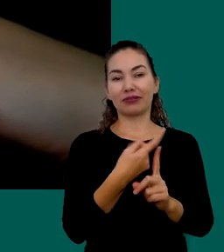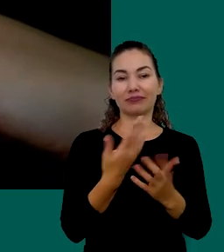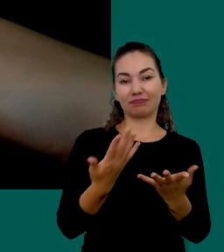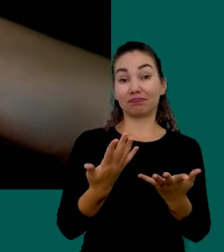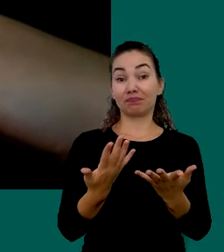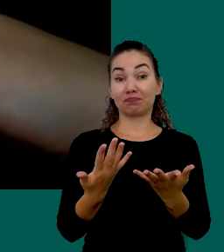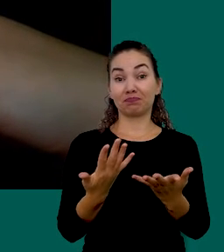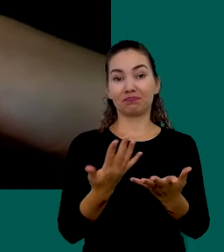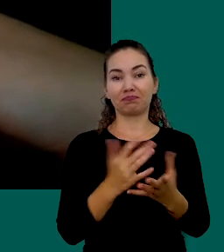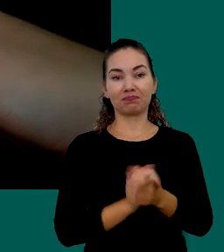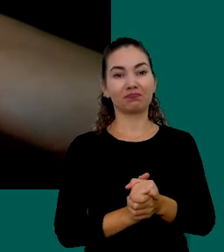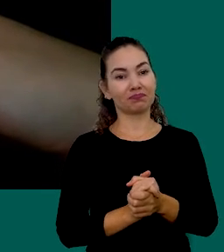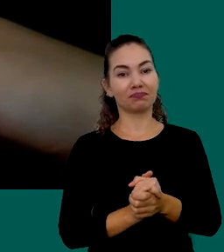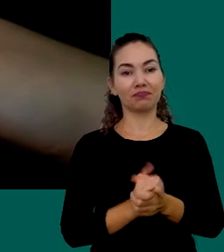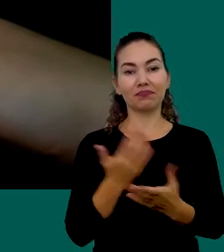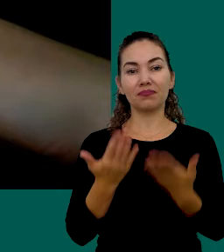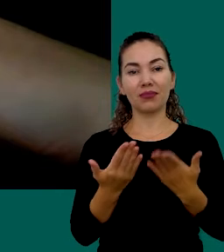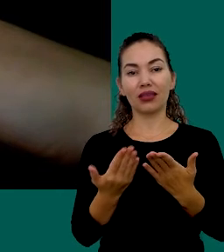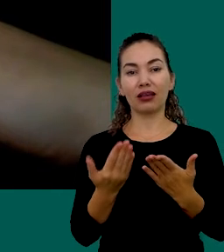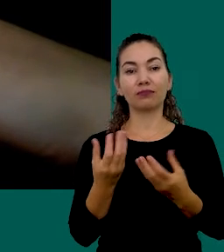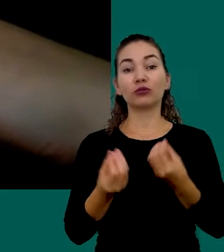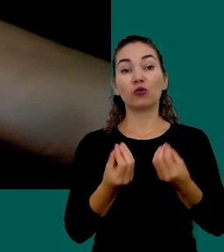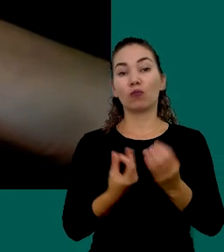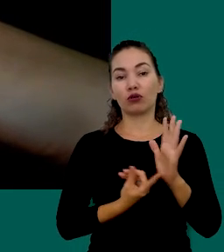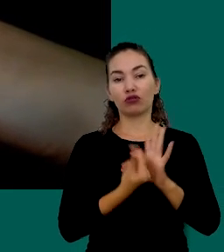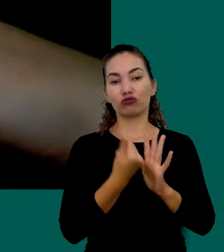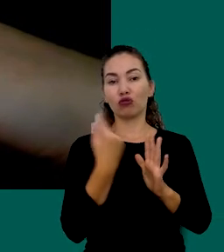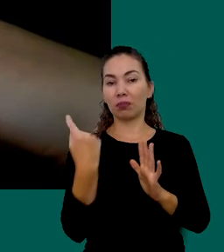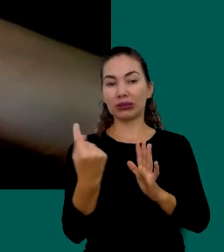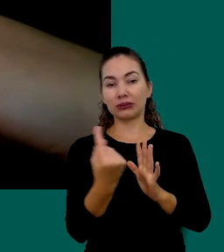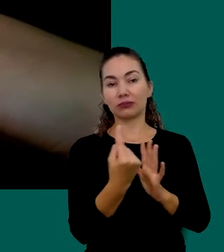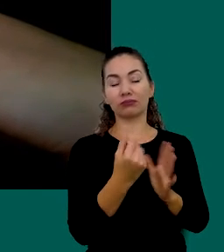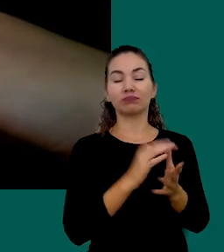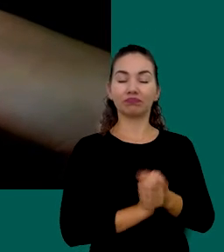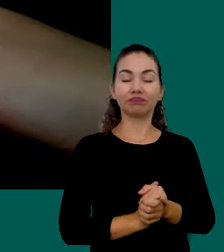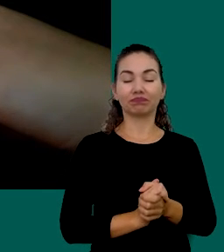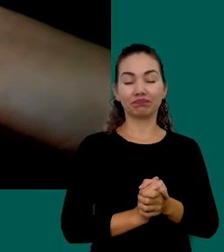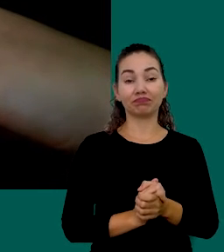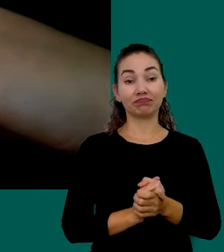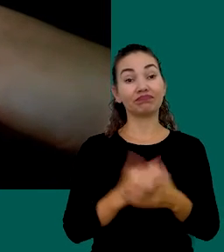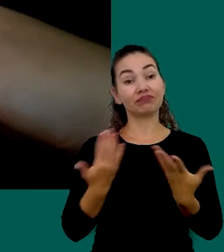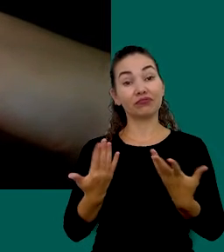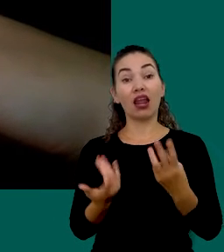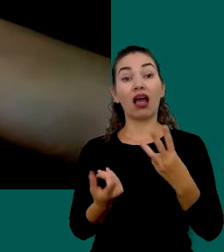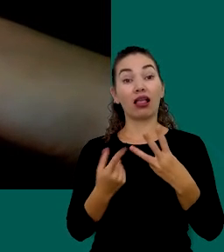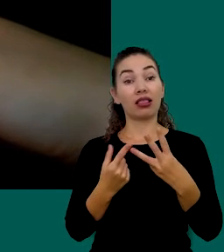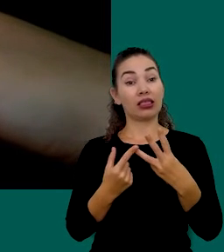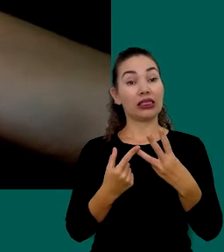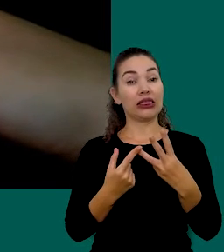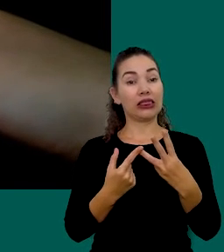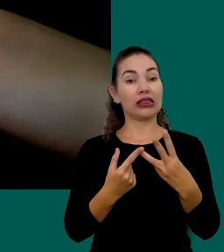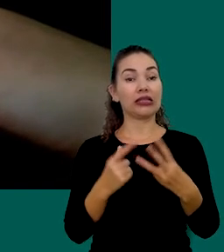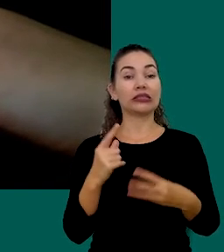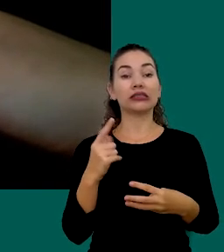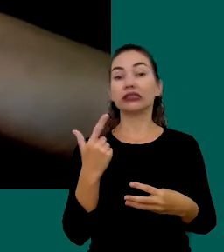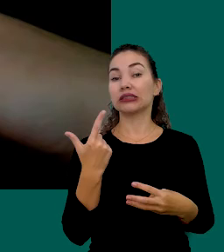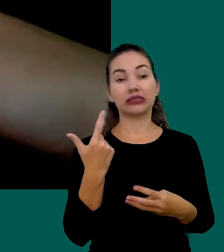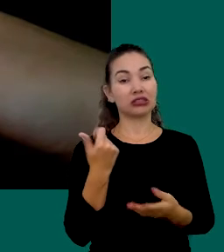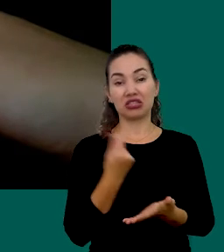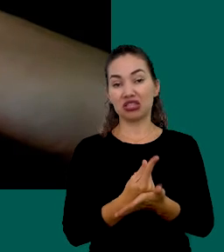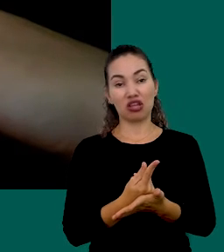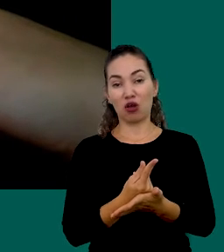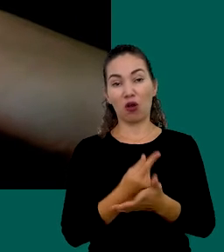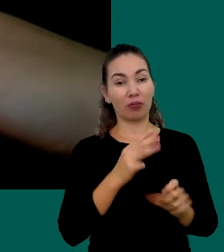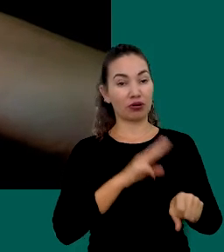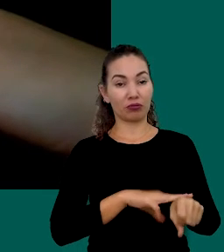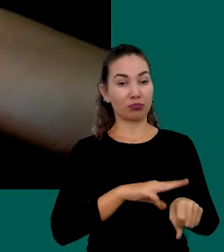Seguintes Dependendo Do Orçamento De cada Pessoa Ou Ainda Não Compra